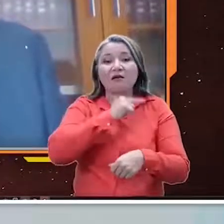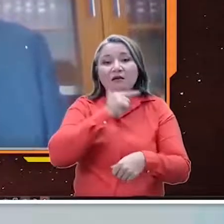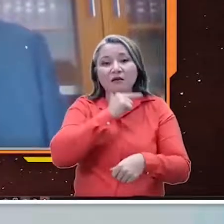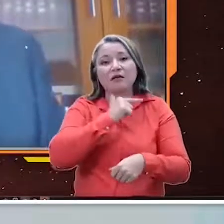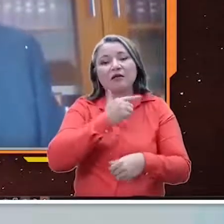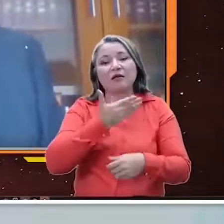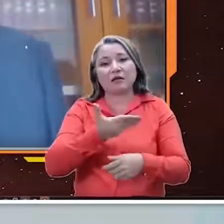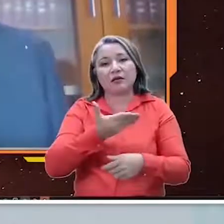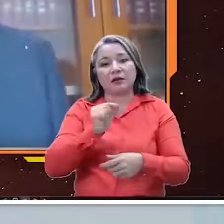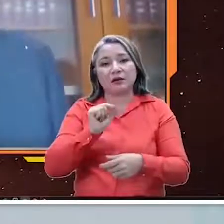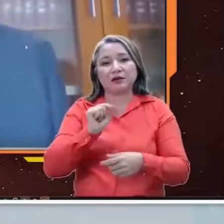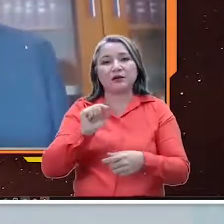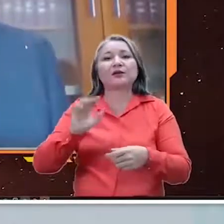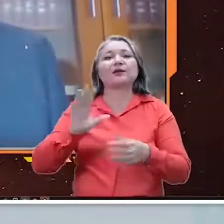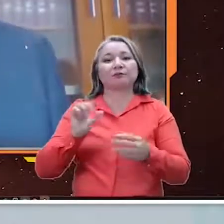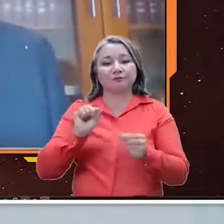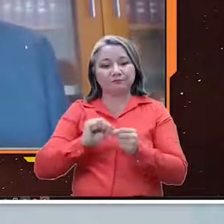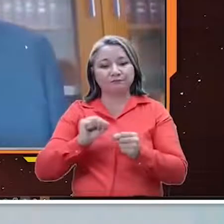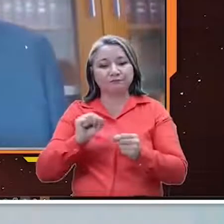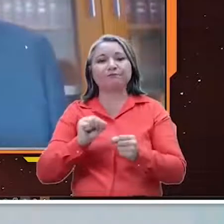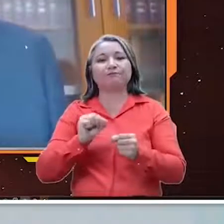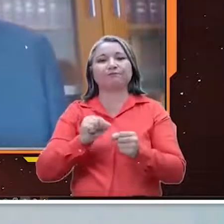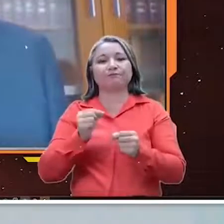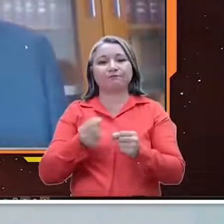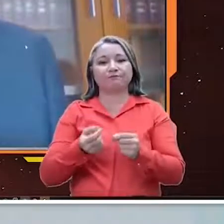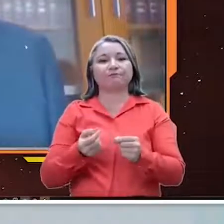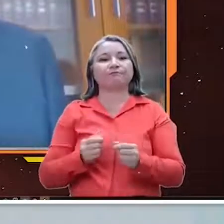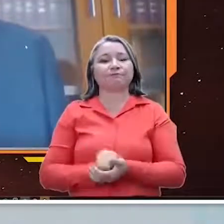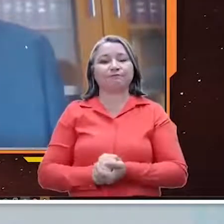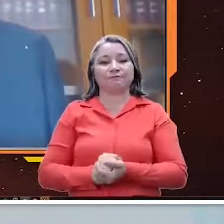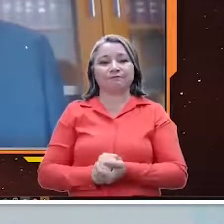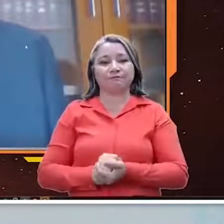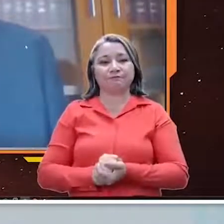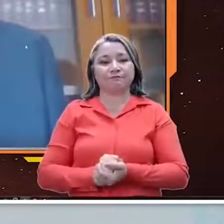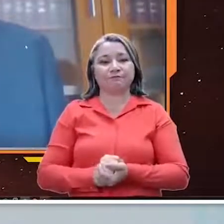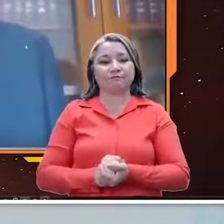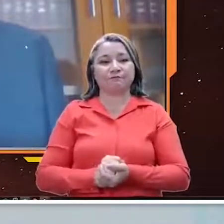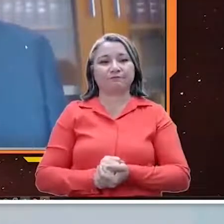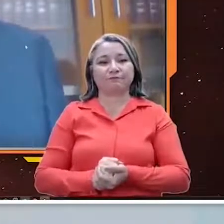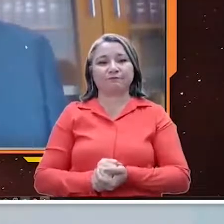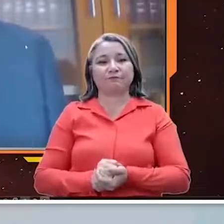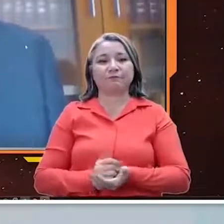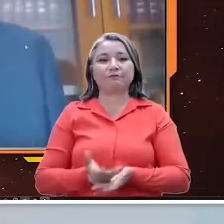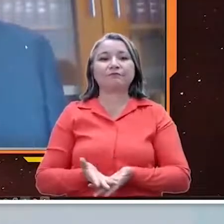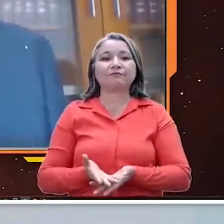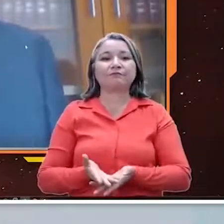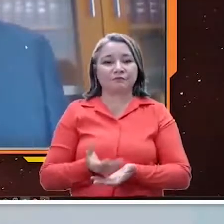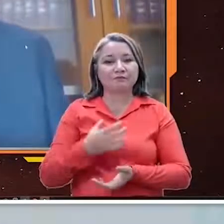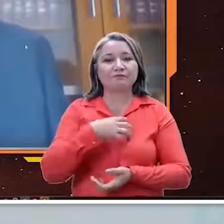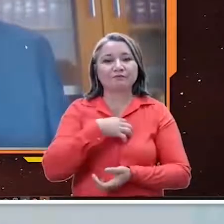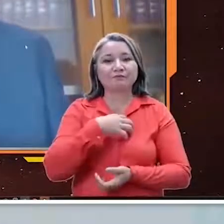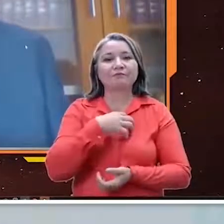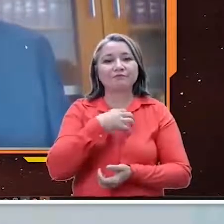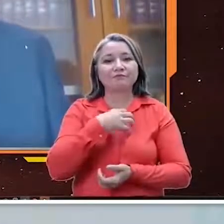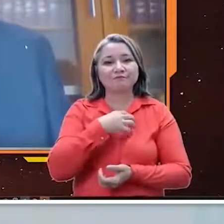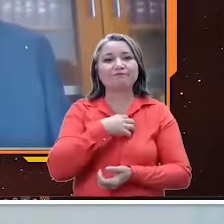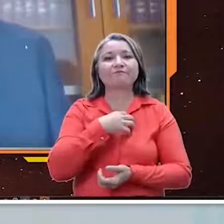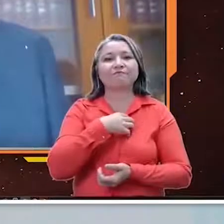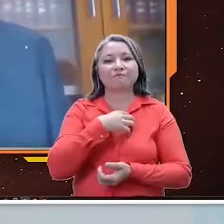implementar. E o entusiasmo é tudo.